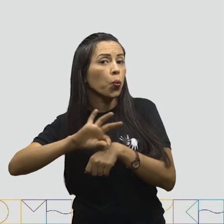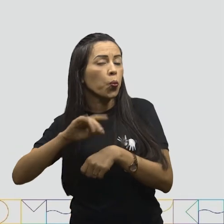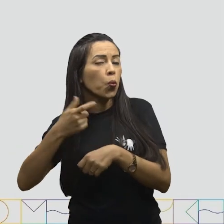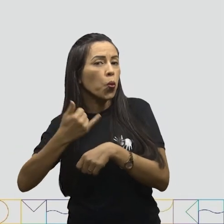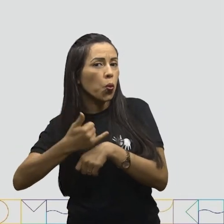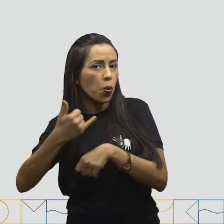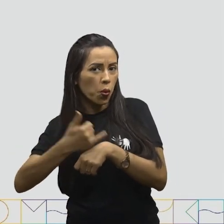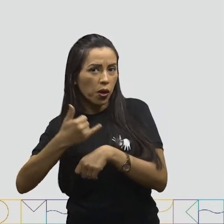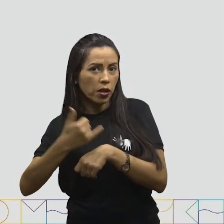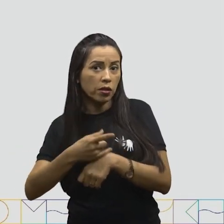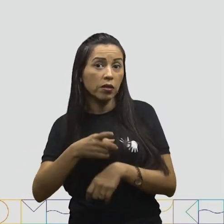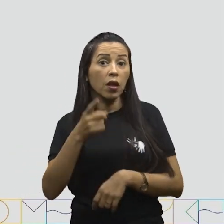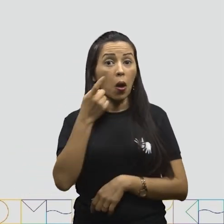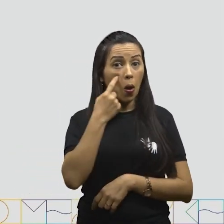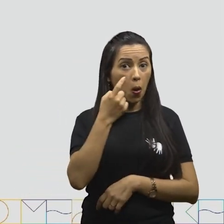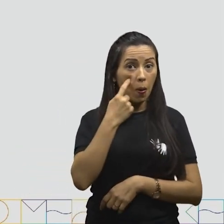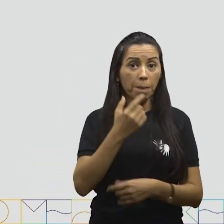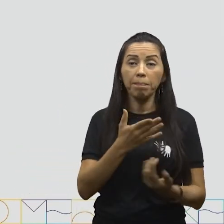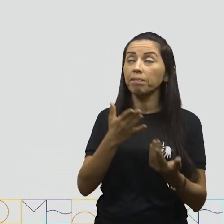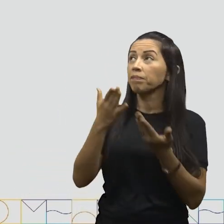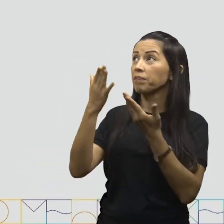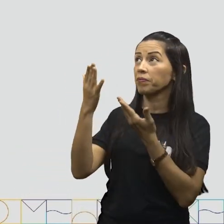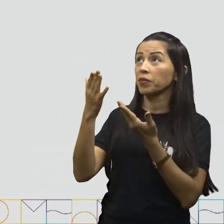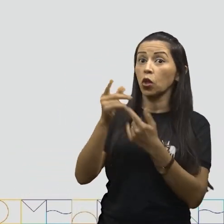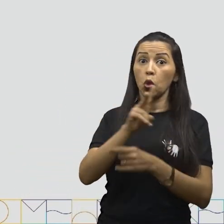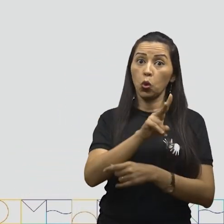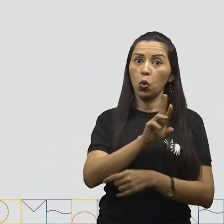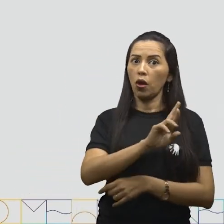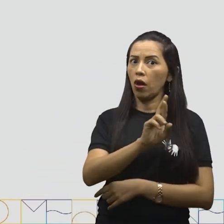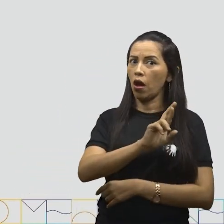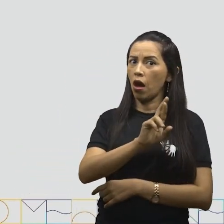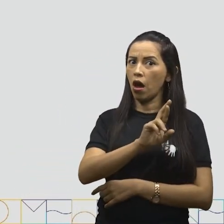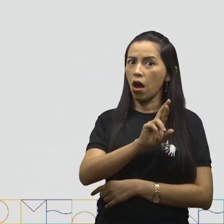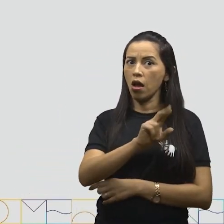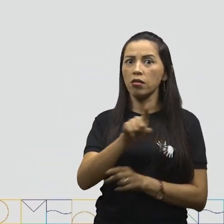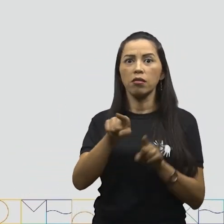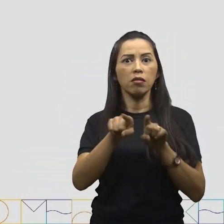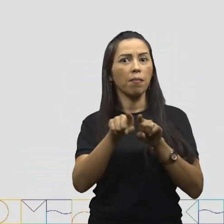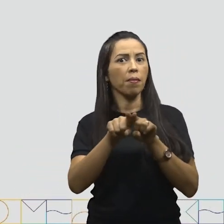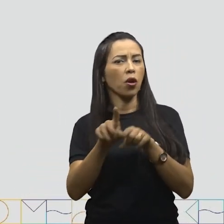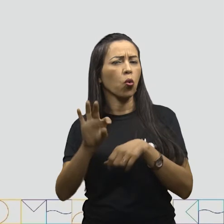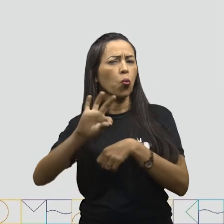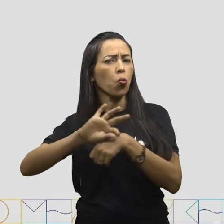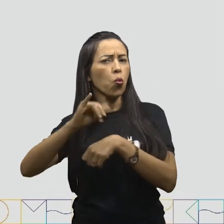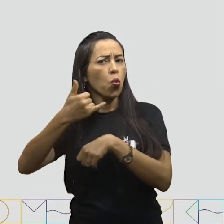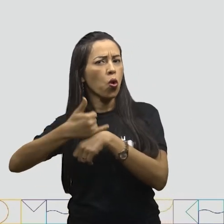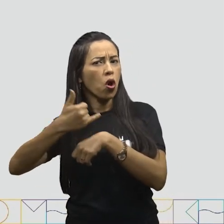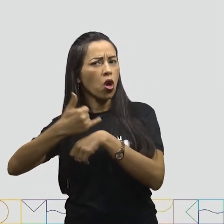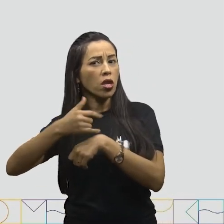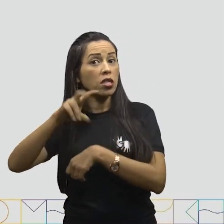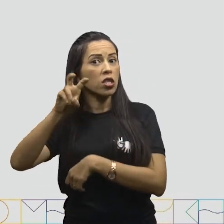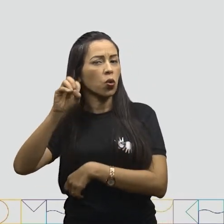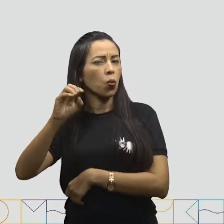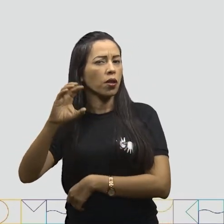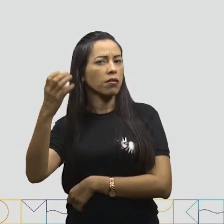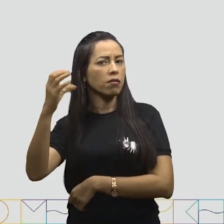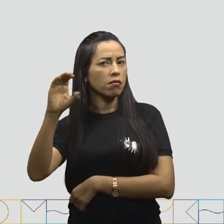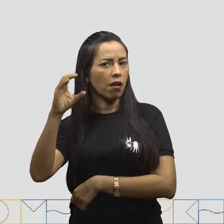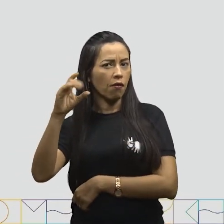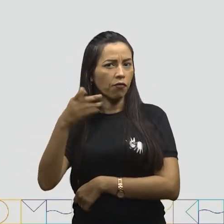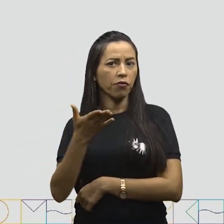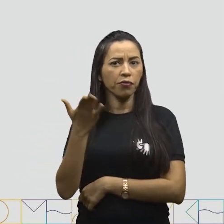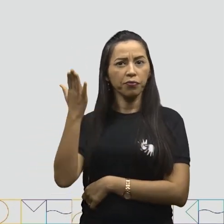representar com a cédula de 2 reais e uma moeda de 50